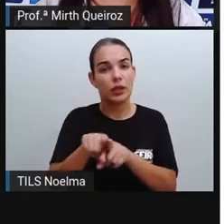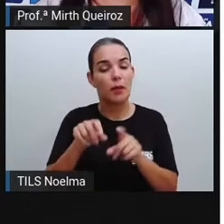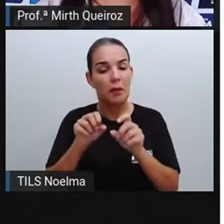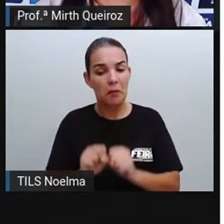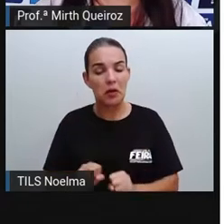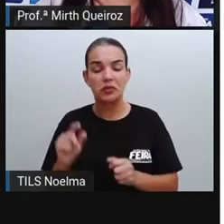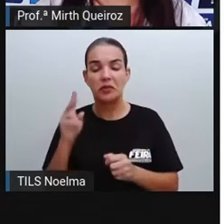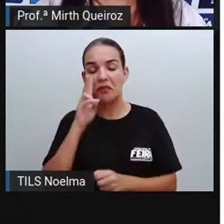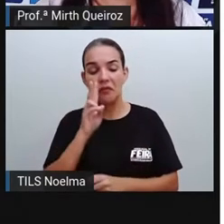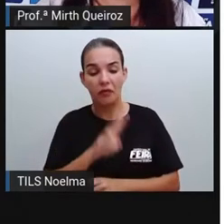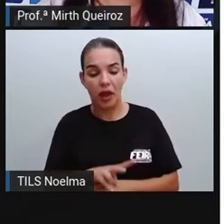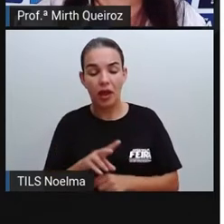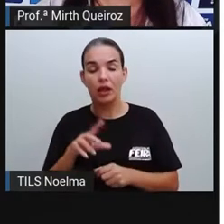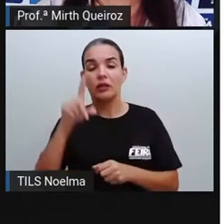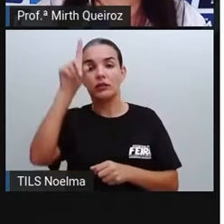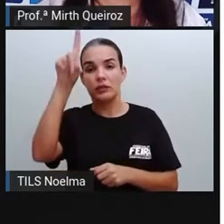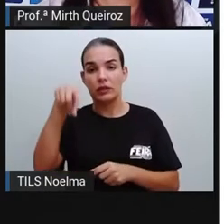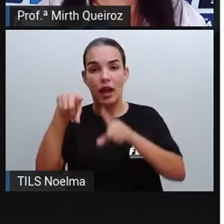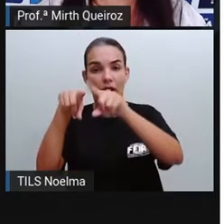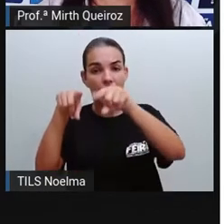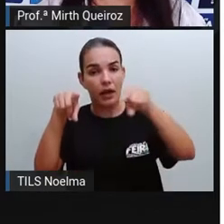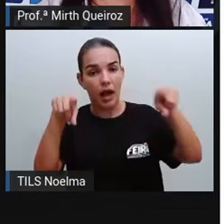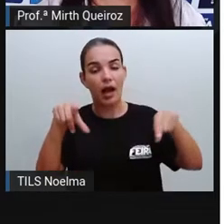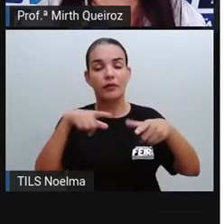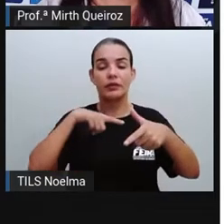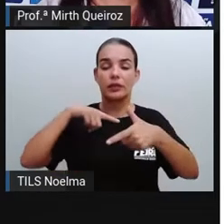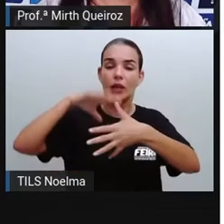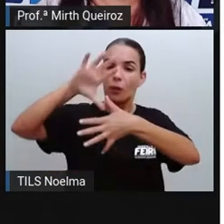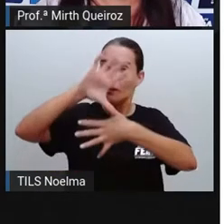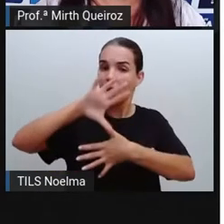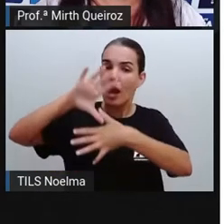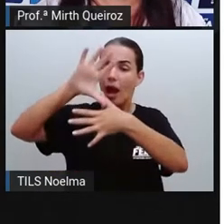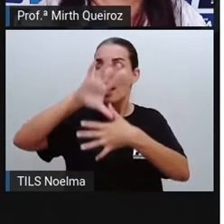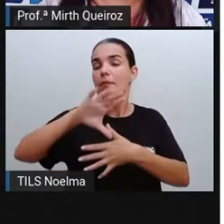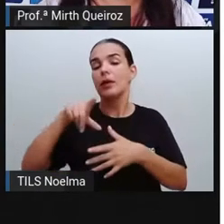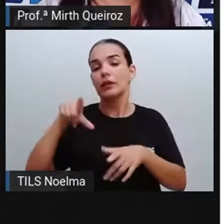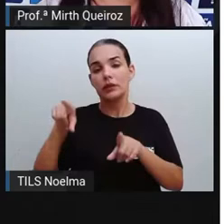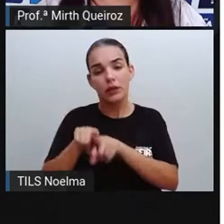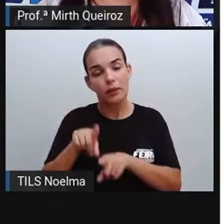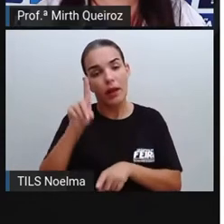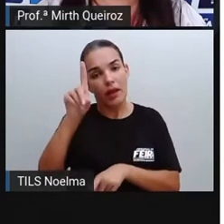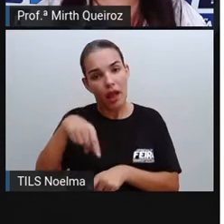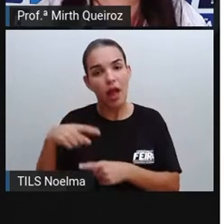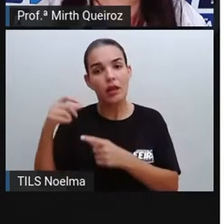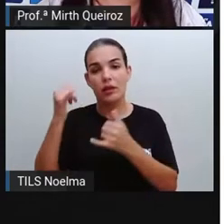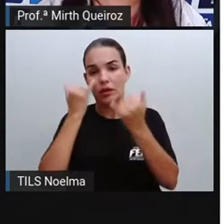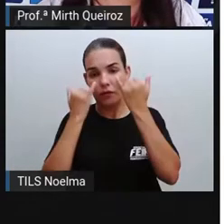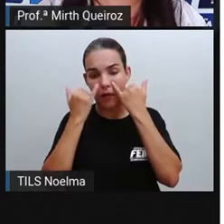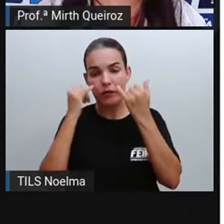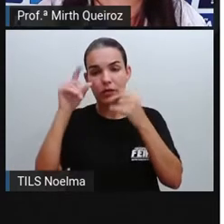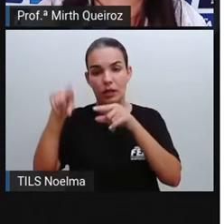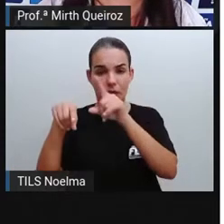de gráficos, a utilização de mapas, que também são tipos de infográficos, certo?